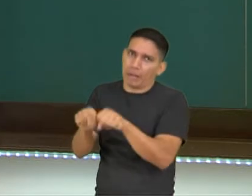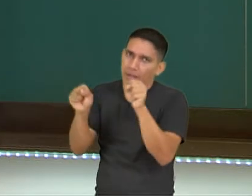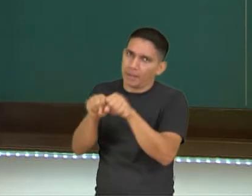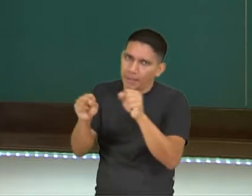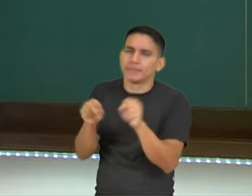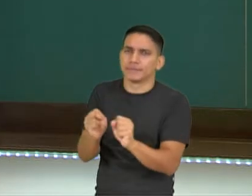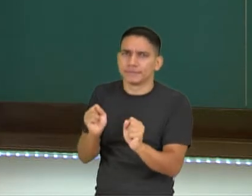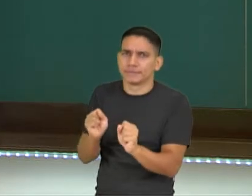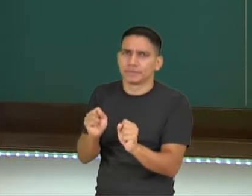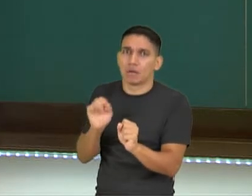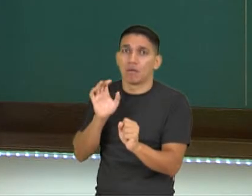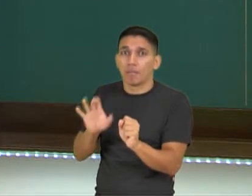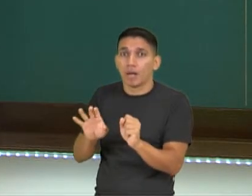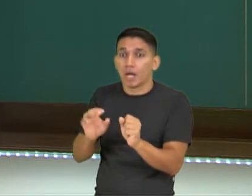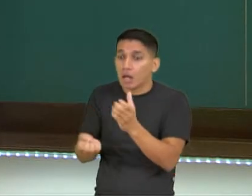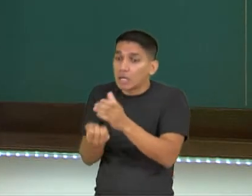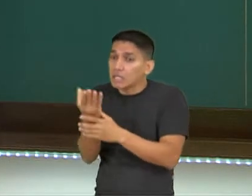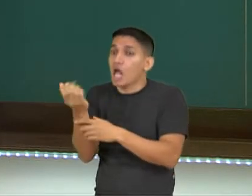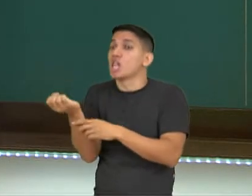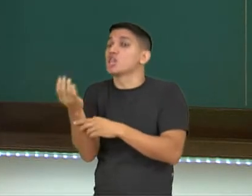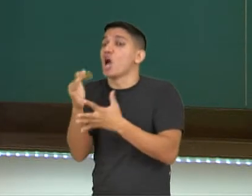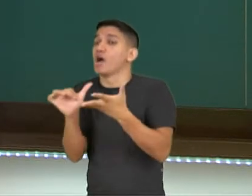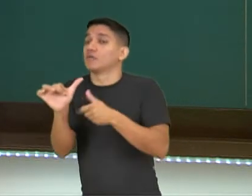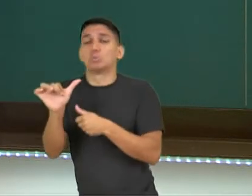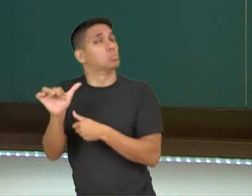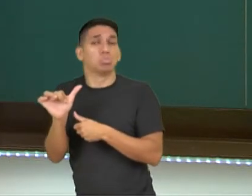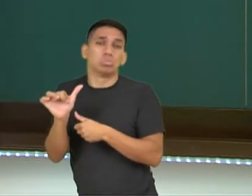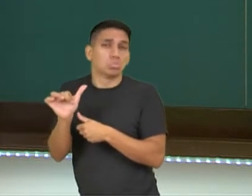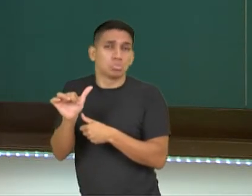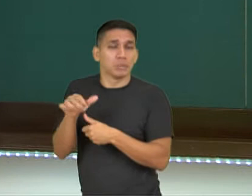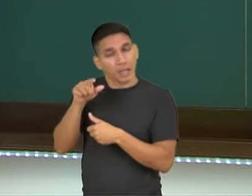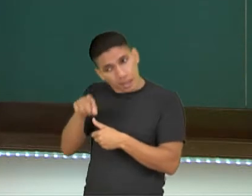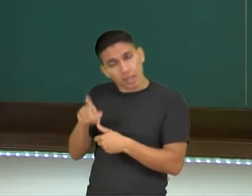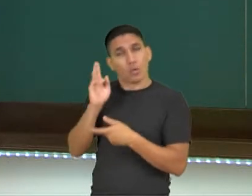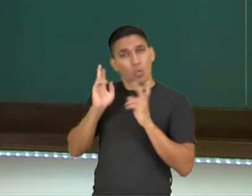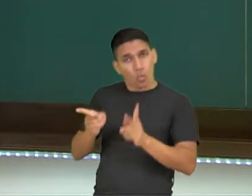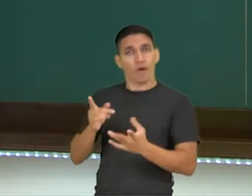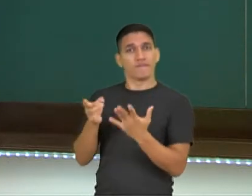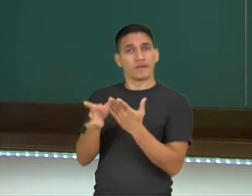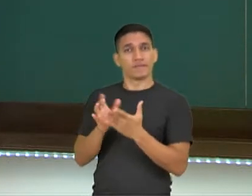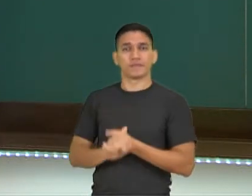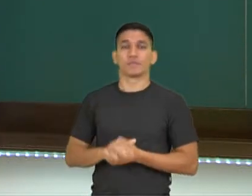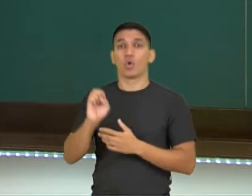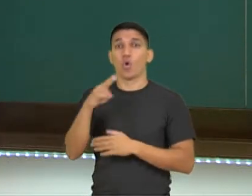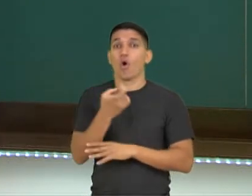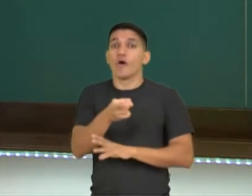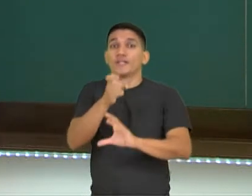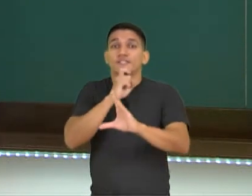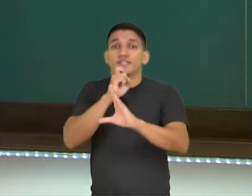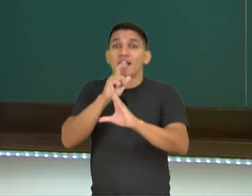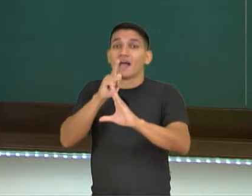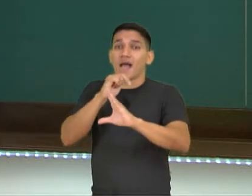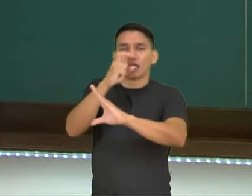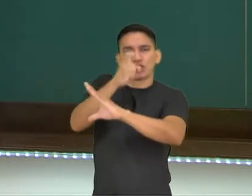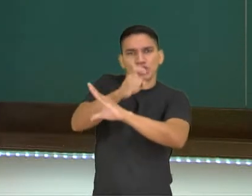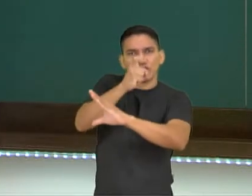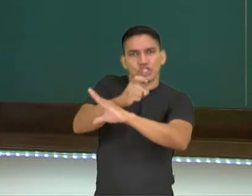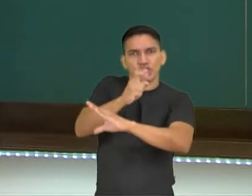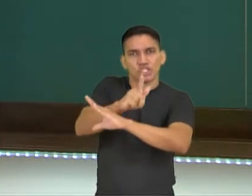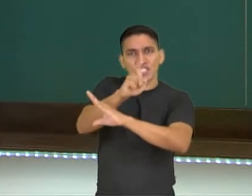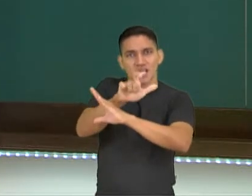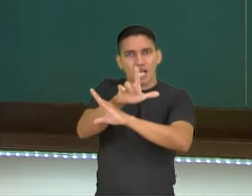reciclado. Não há formação de novas substâncias, tá? E os cubos de gelo, por exemplo, a gente tem lá